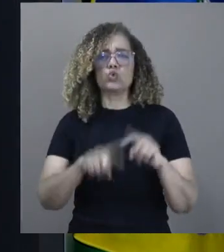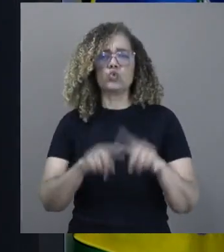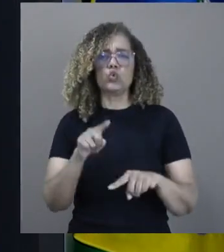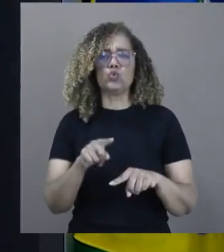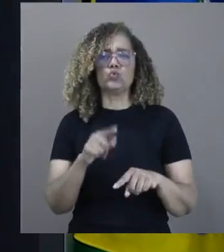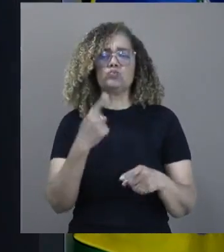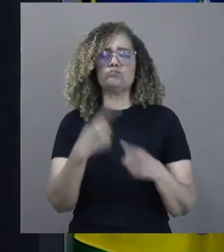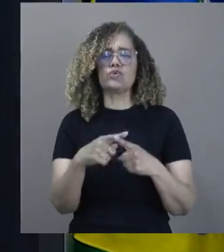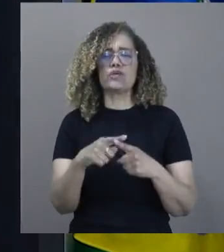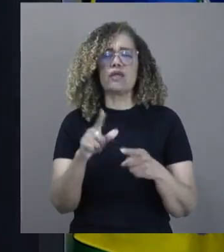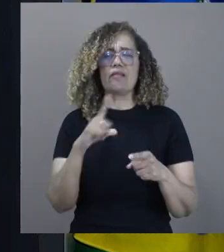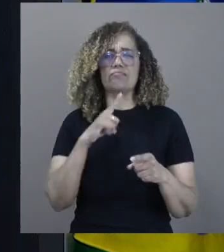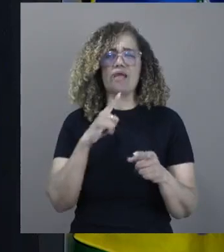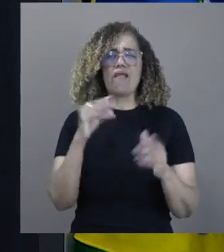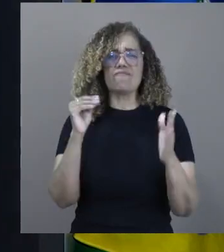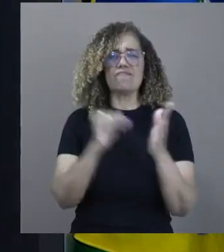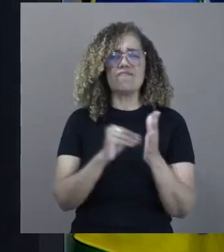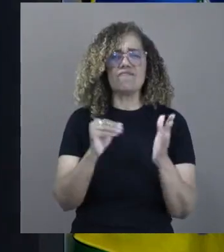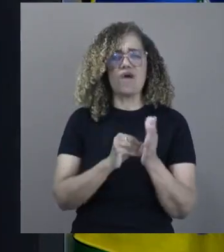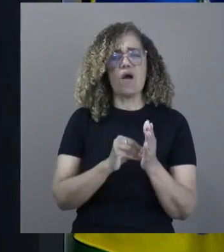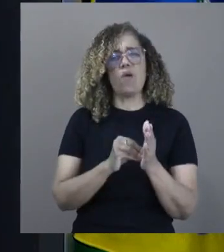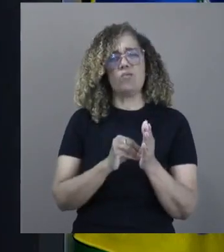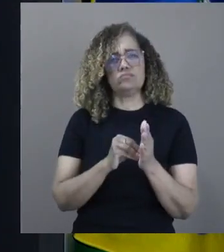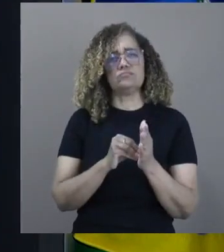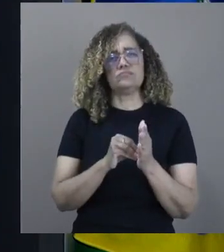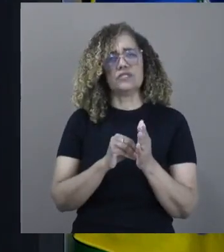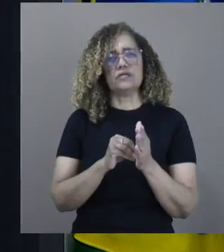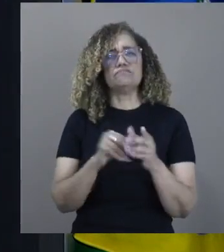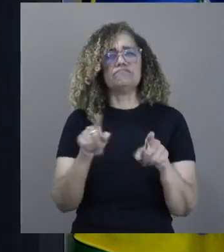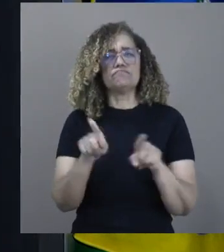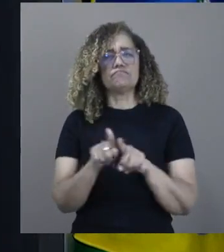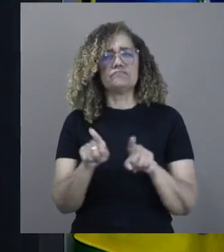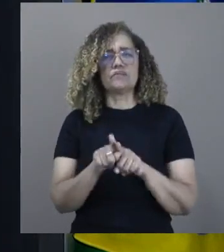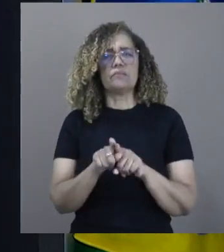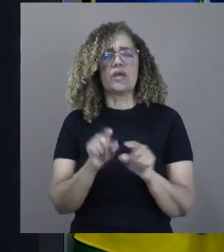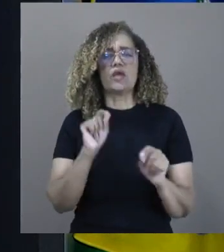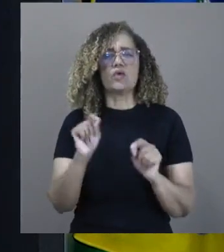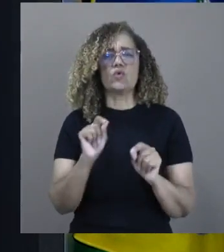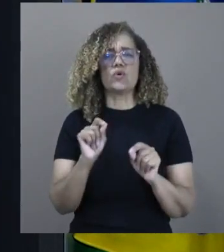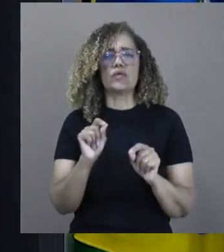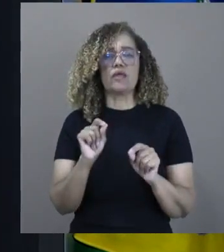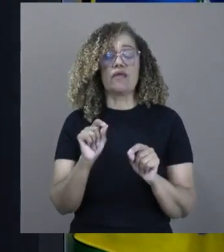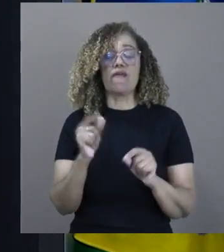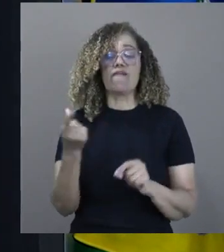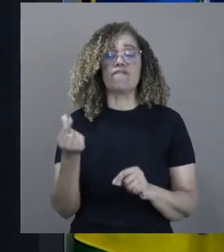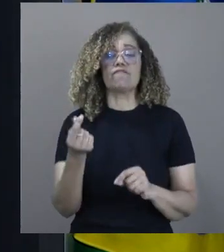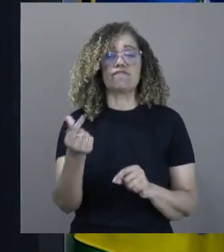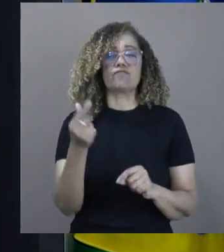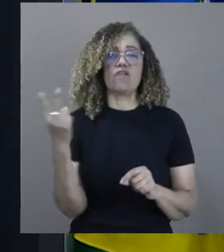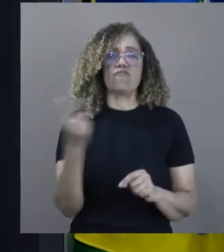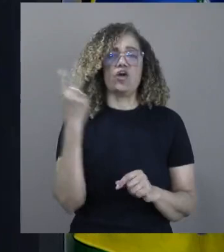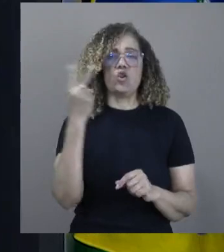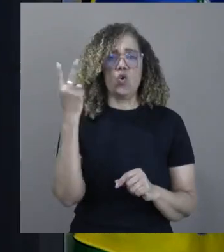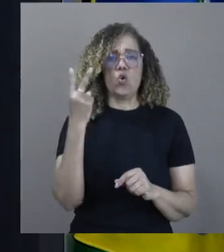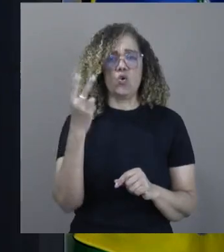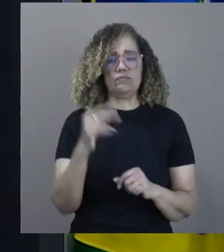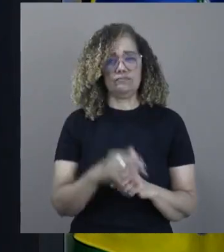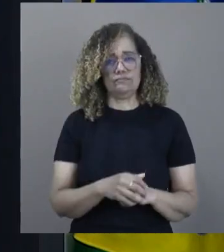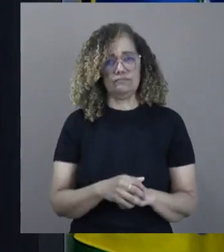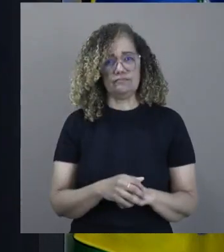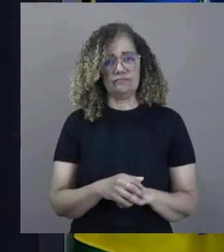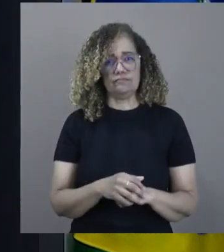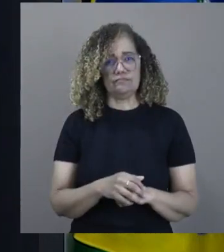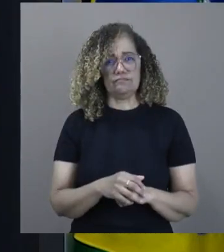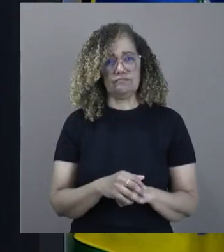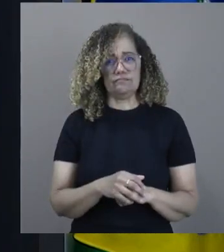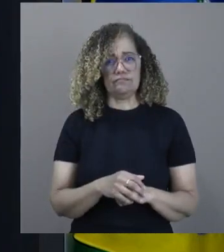falhas das cadeias de suprimento e volatilidade de preços. fertilizantes no Brasil